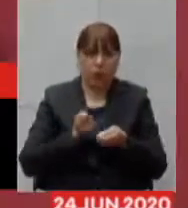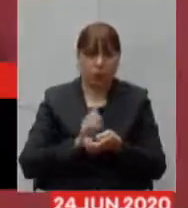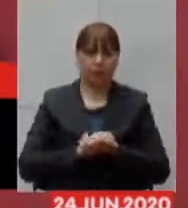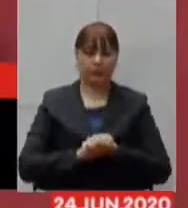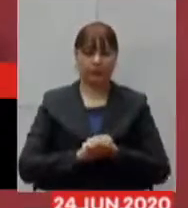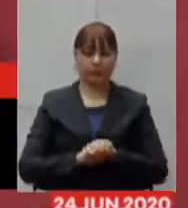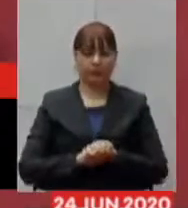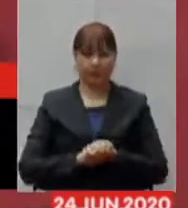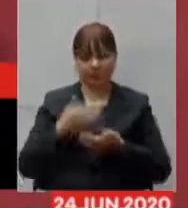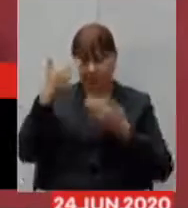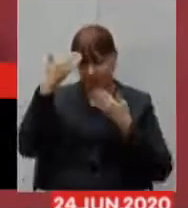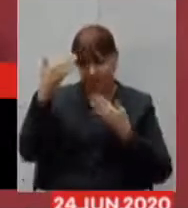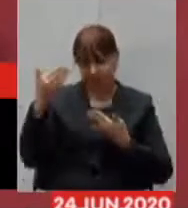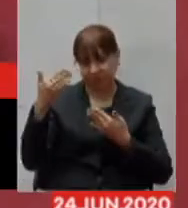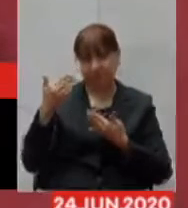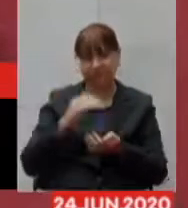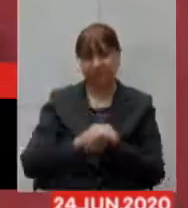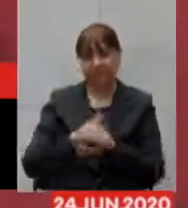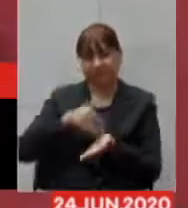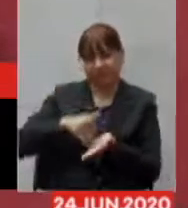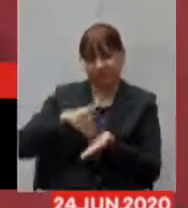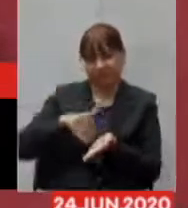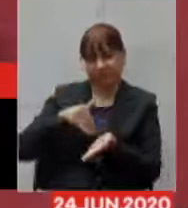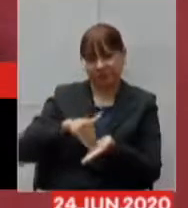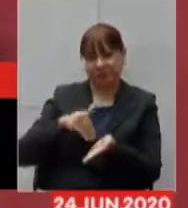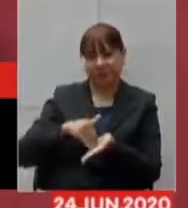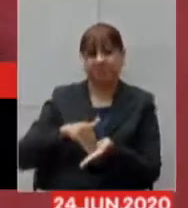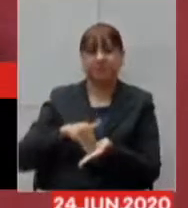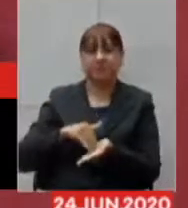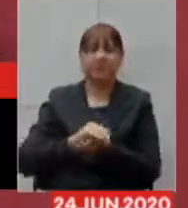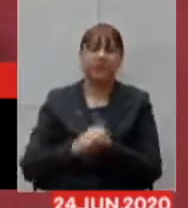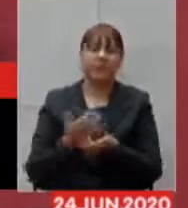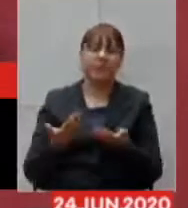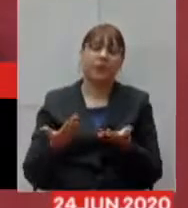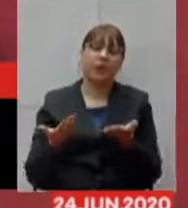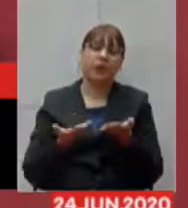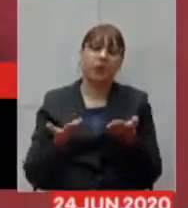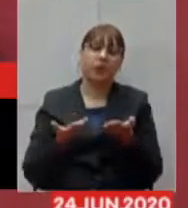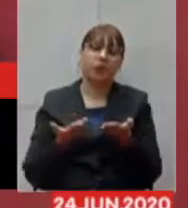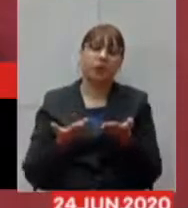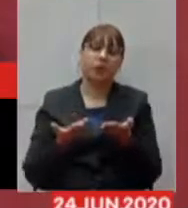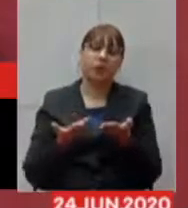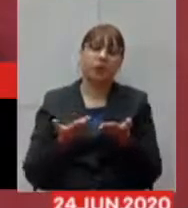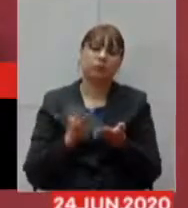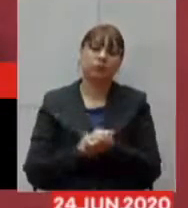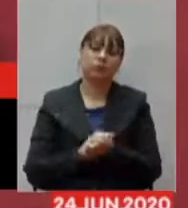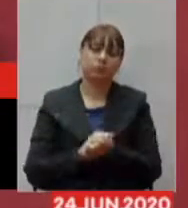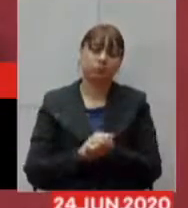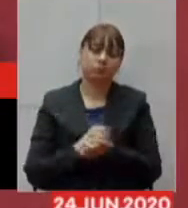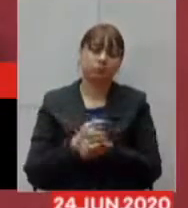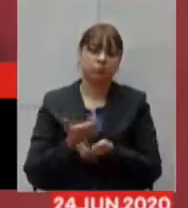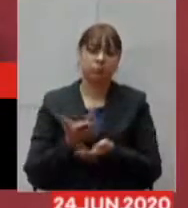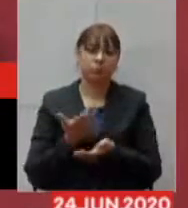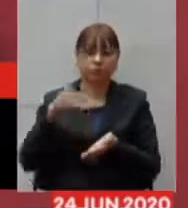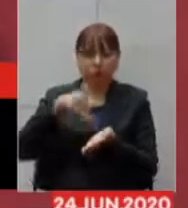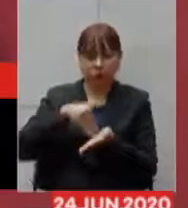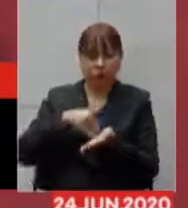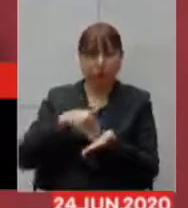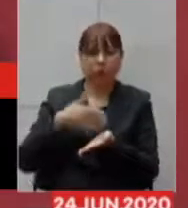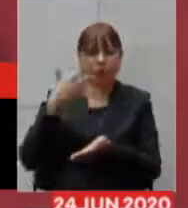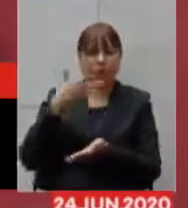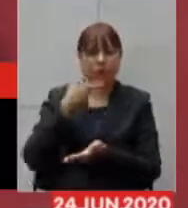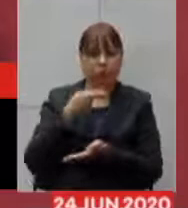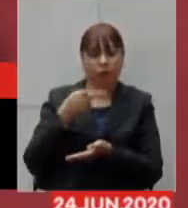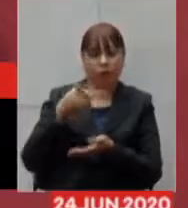muito obrigado secretário Carlos Eduardo agora vamos passar para as considerações finais